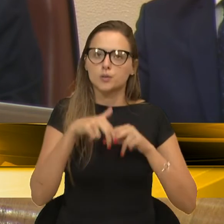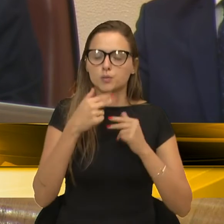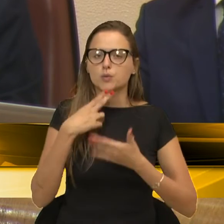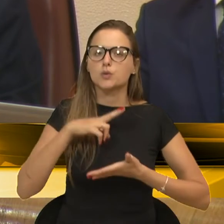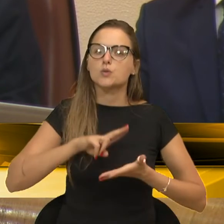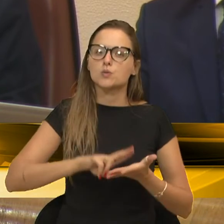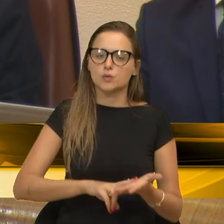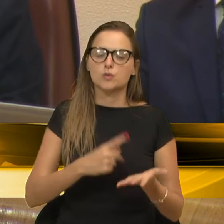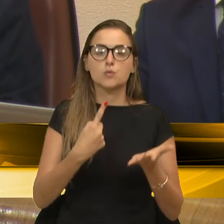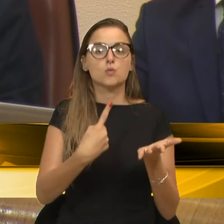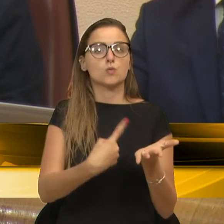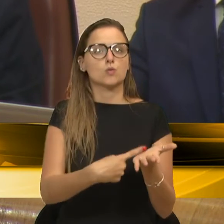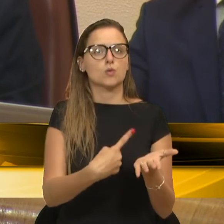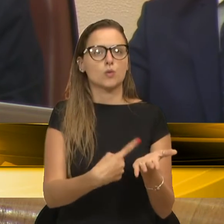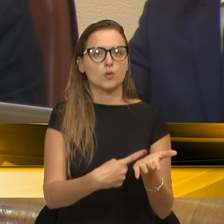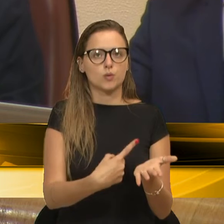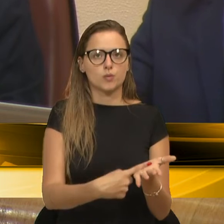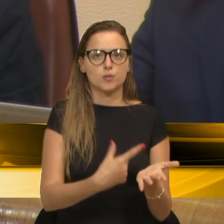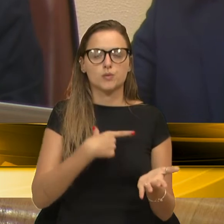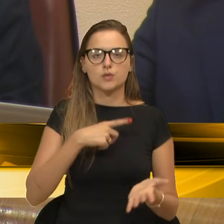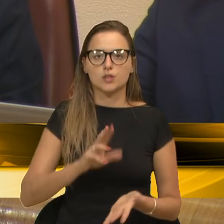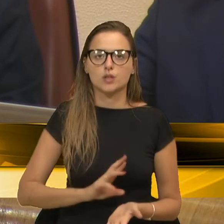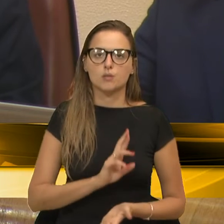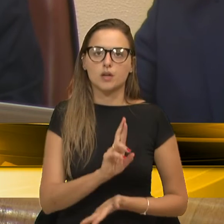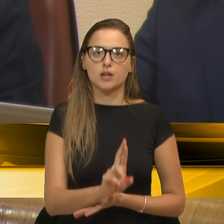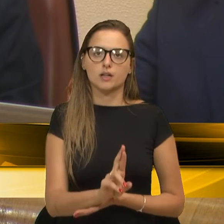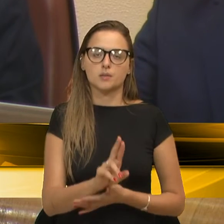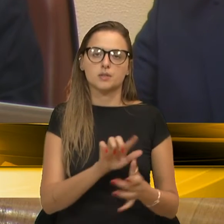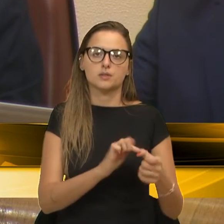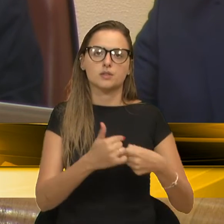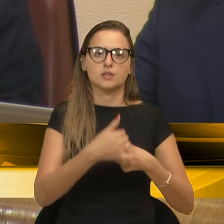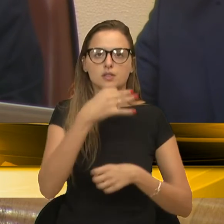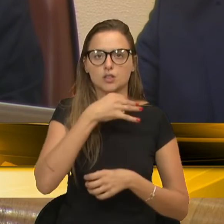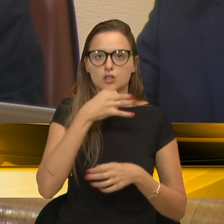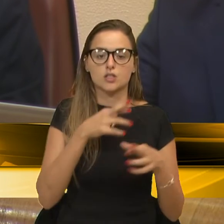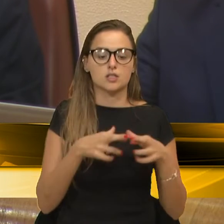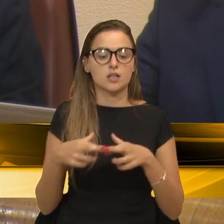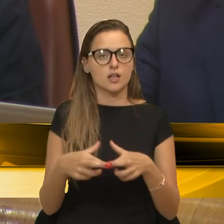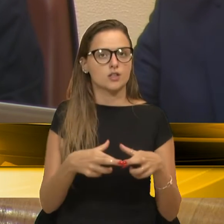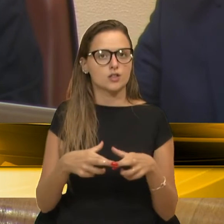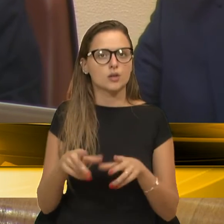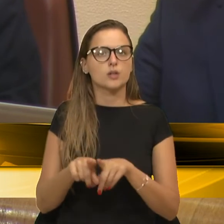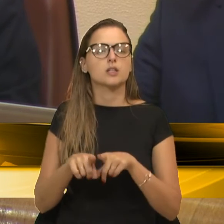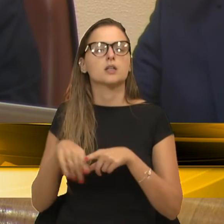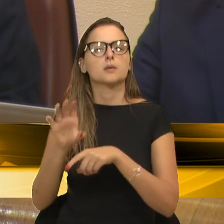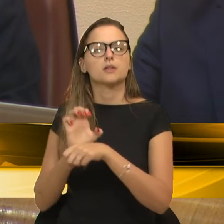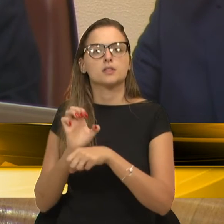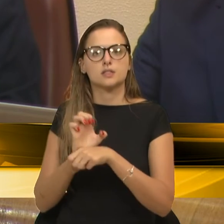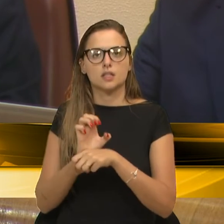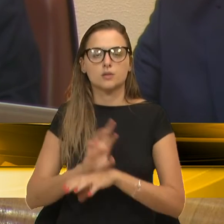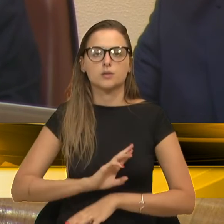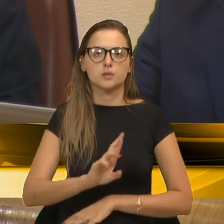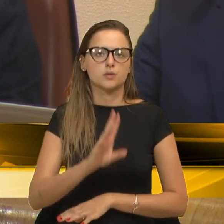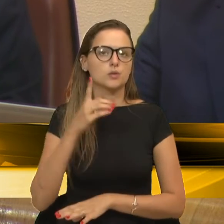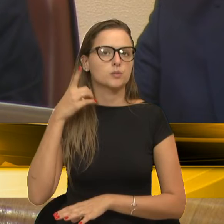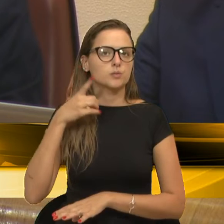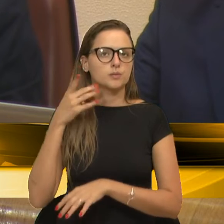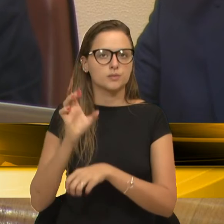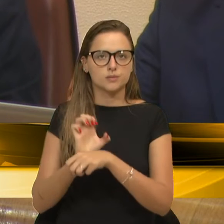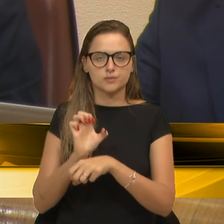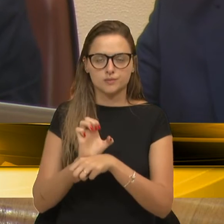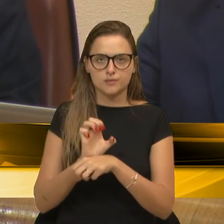um grande compromisso de bem representar a nossa cidade, nossa região e nosso Estado como deputado estadual. E, assim,